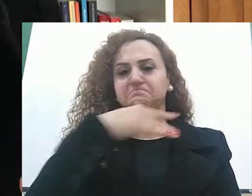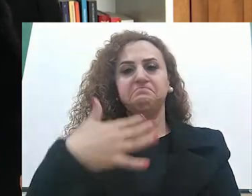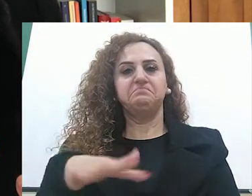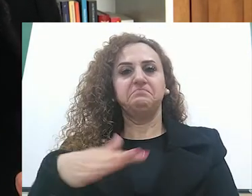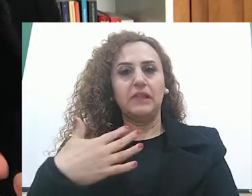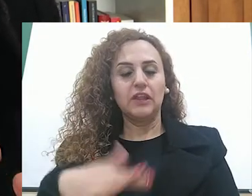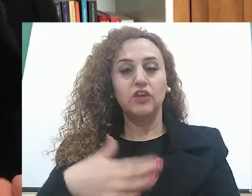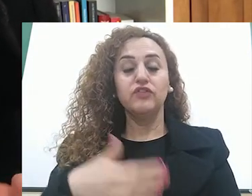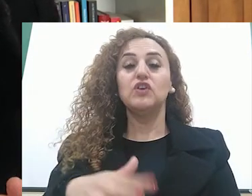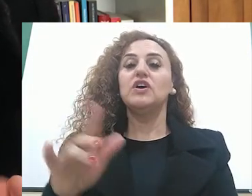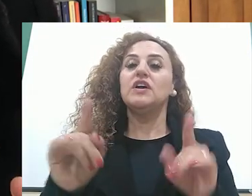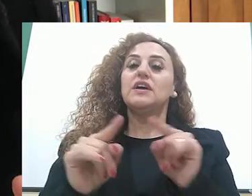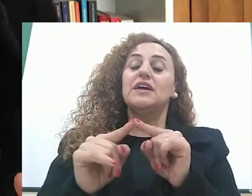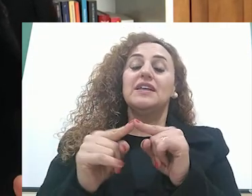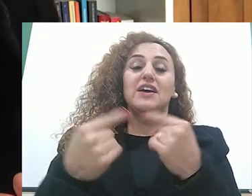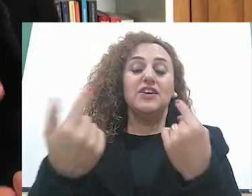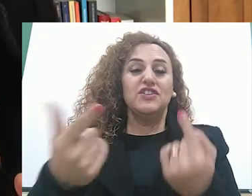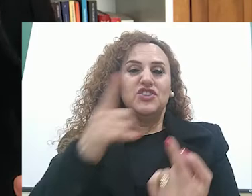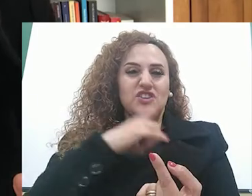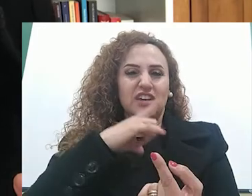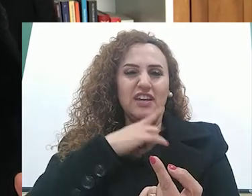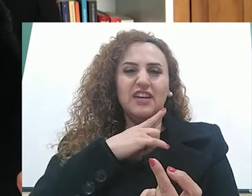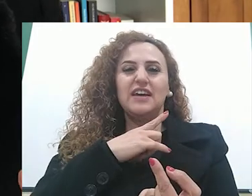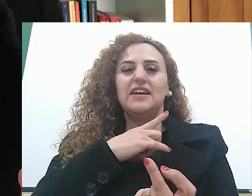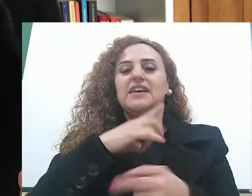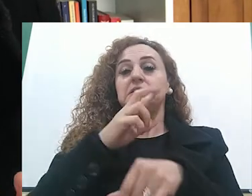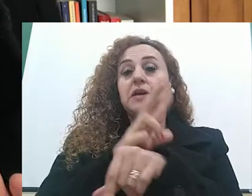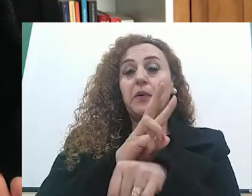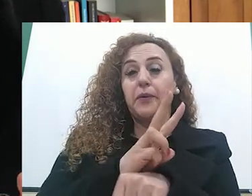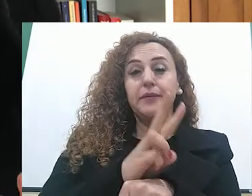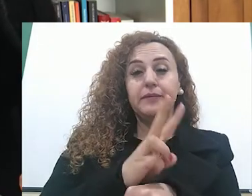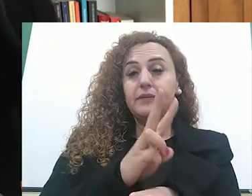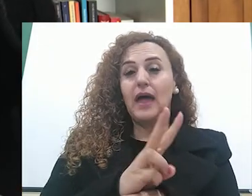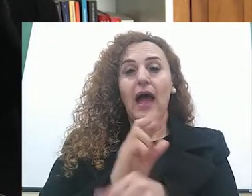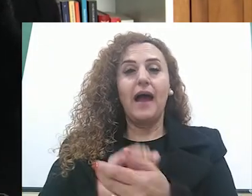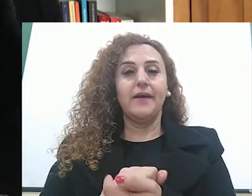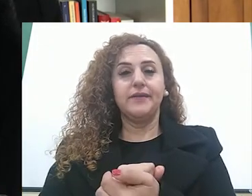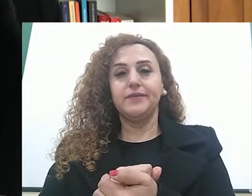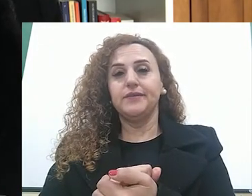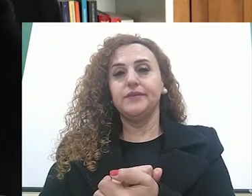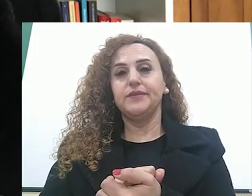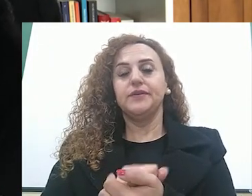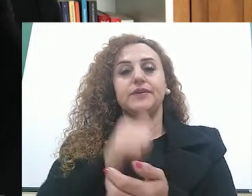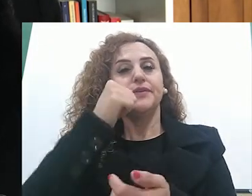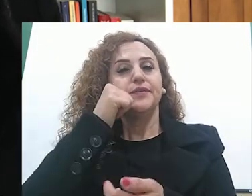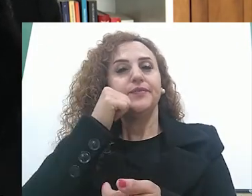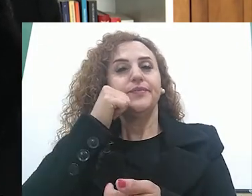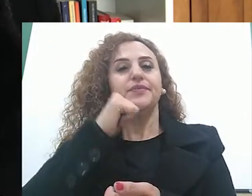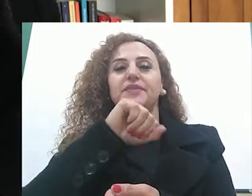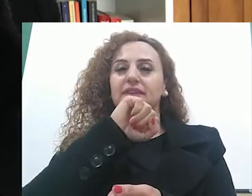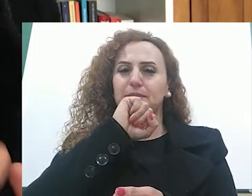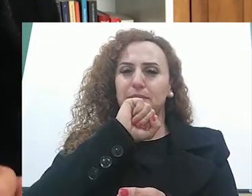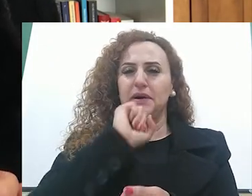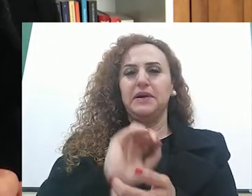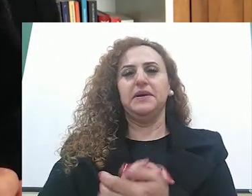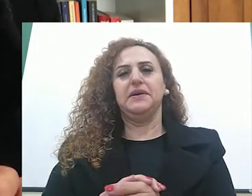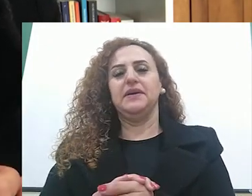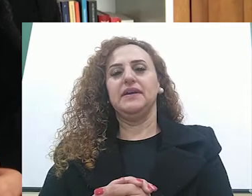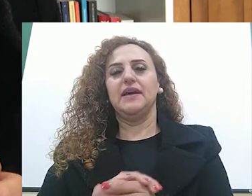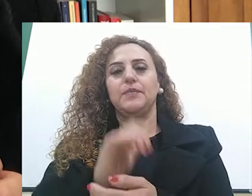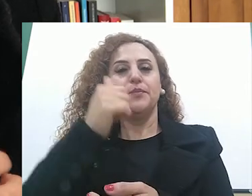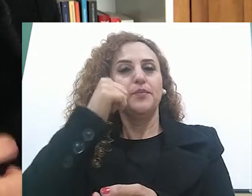que tinham, que estavam ligados a esse estereótipo do cuidado, esse estereótipo maternal, elas eram profissões